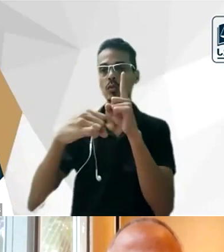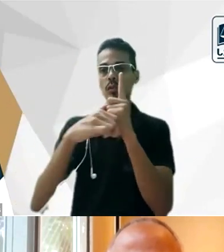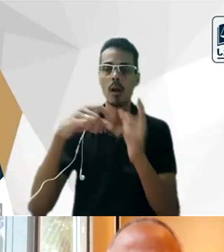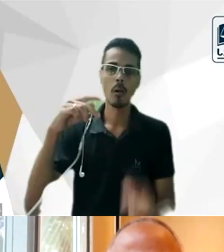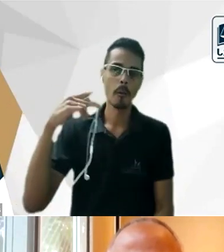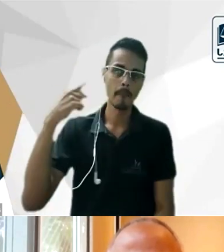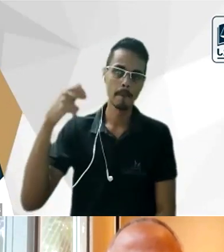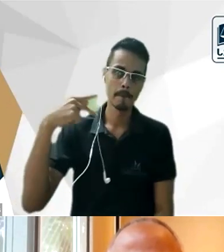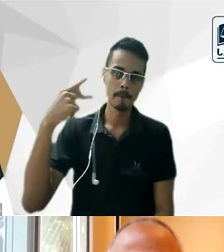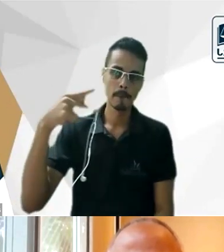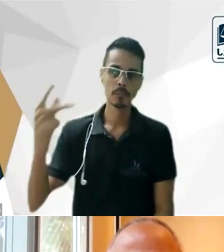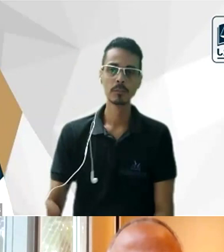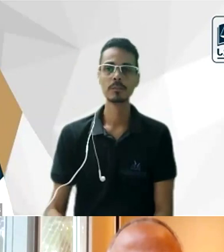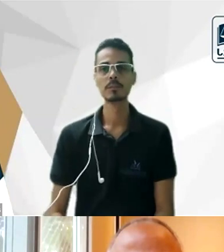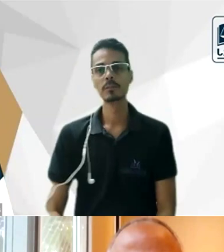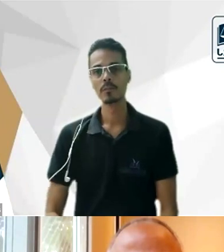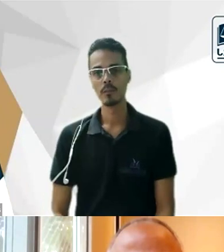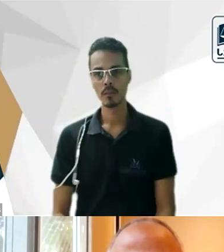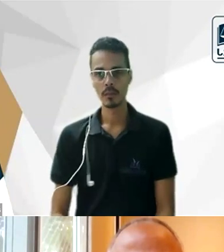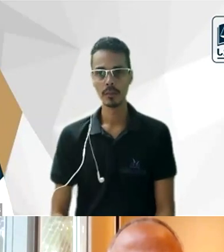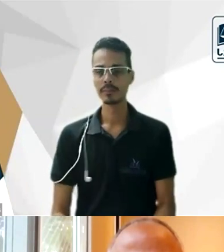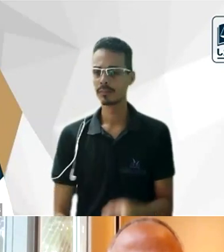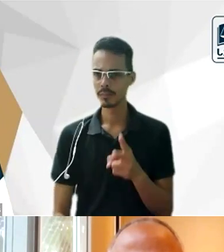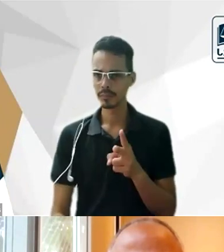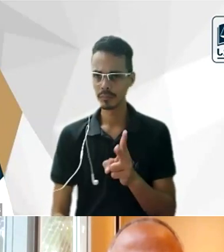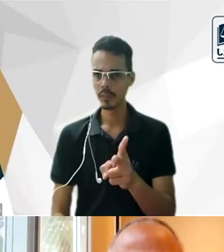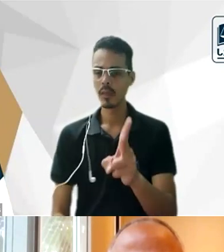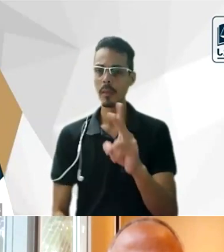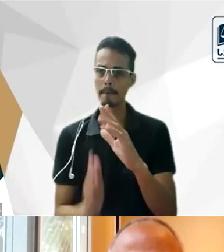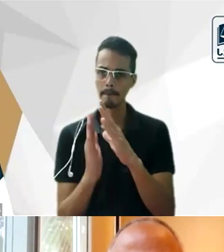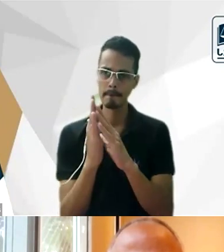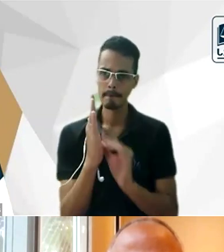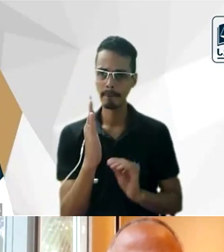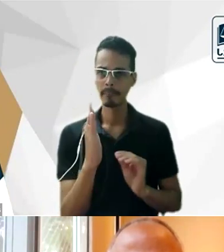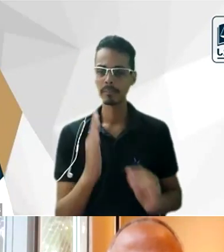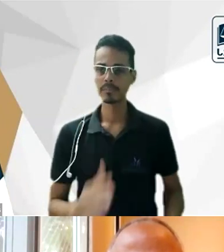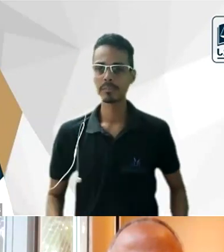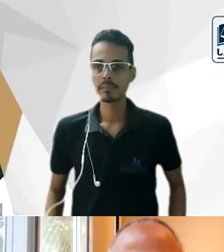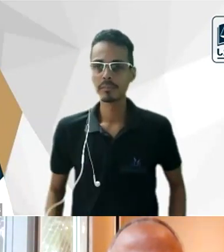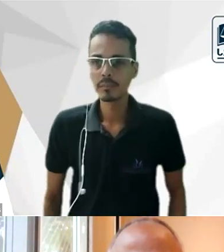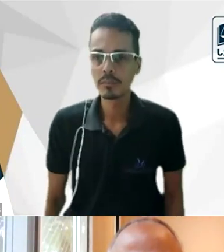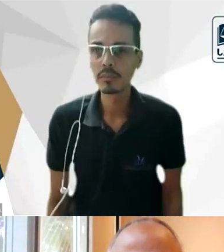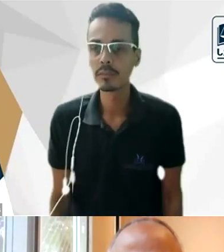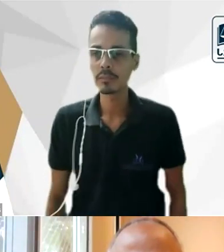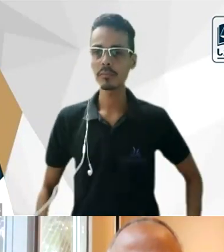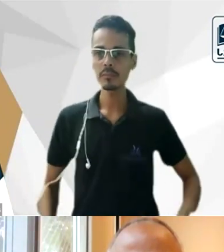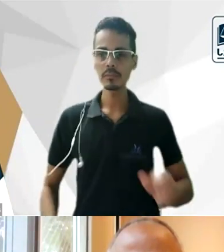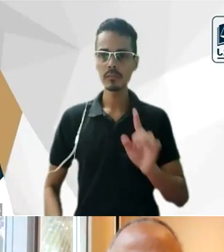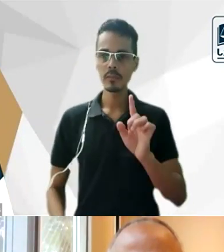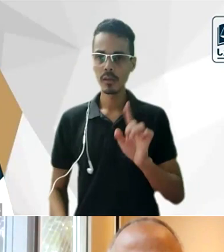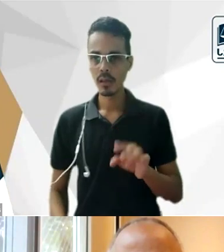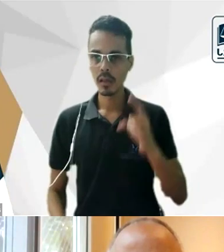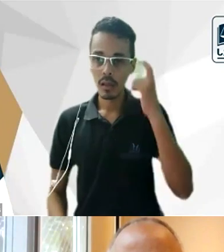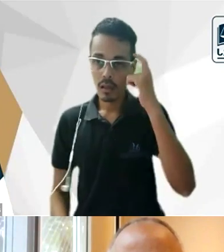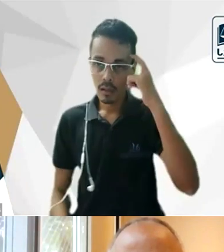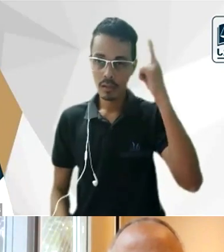formas de apropriação e essas formas vias de regra são formas criativas seja no bom sentido ou